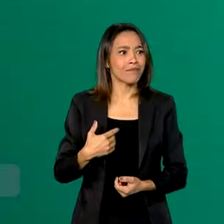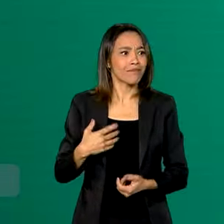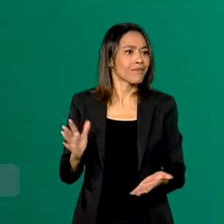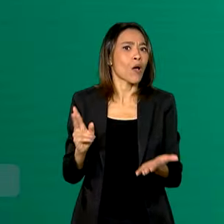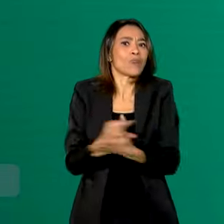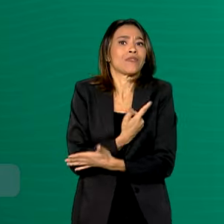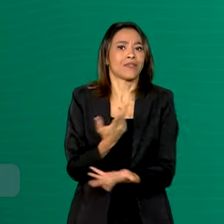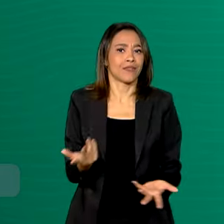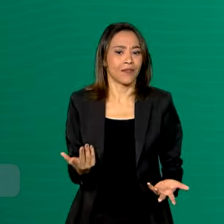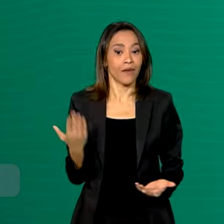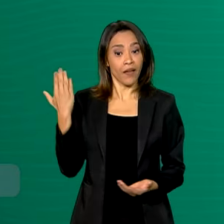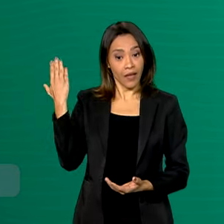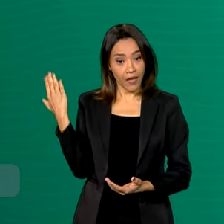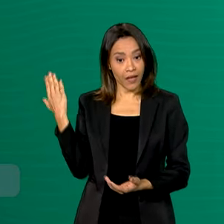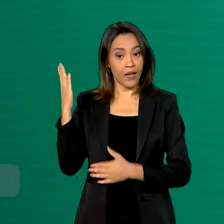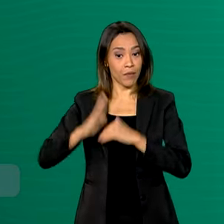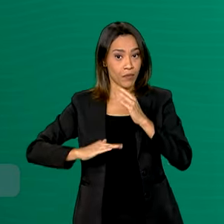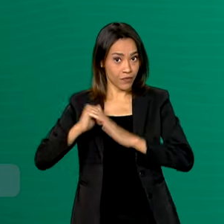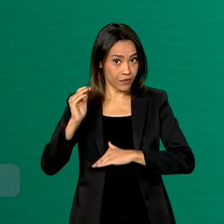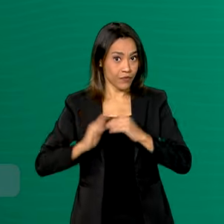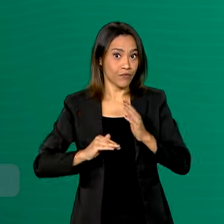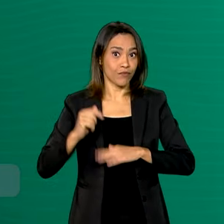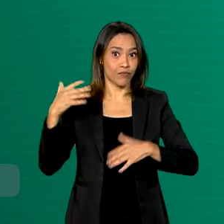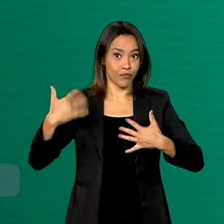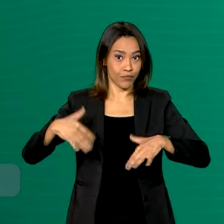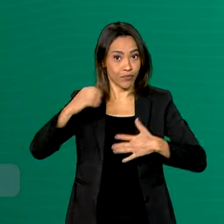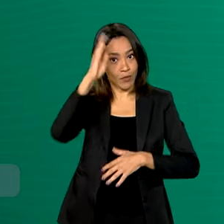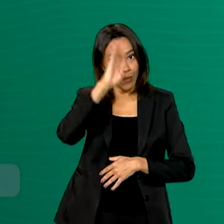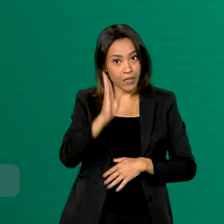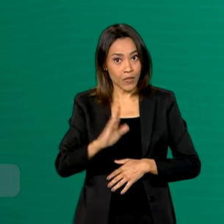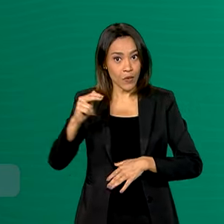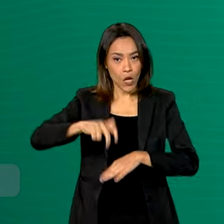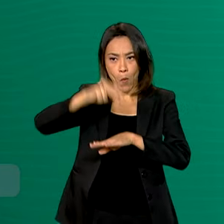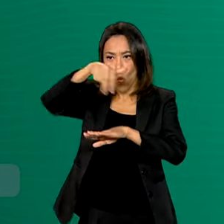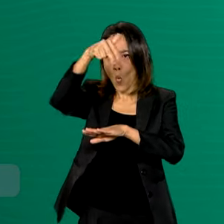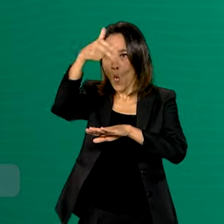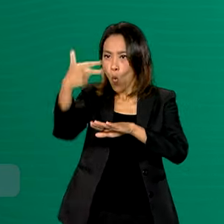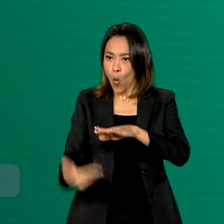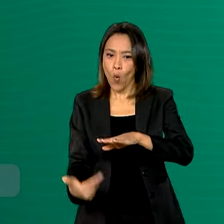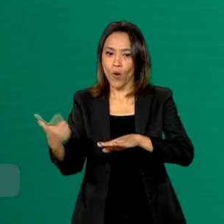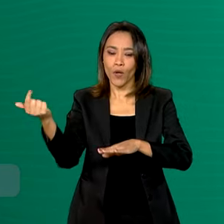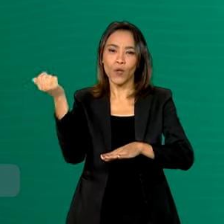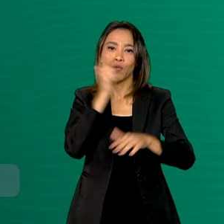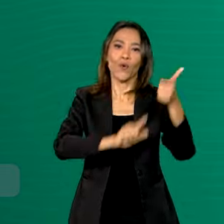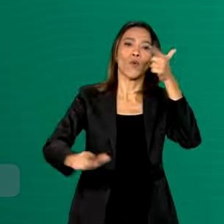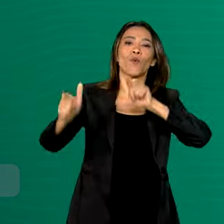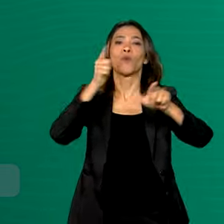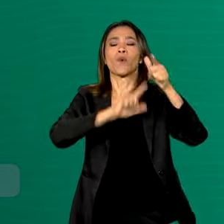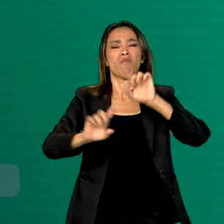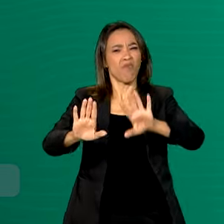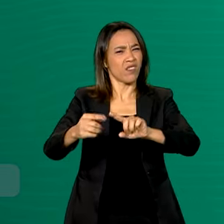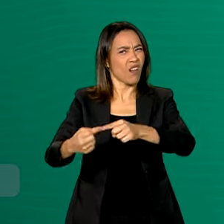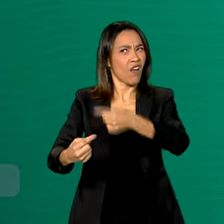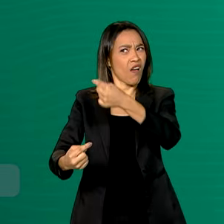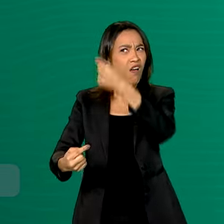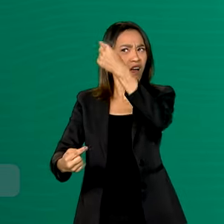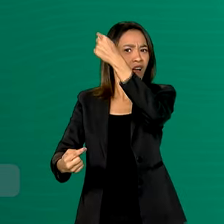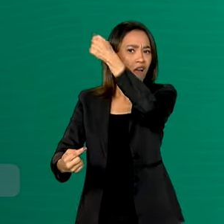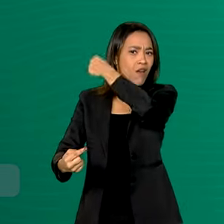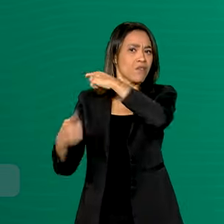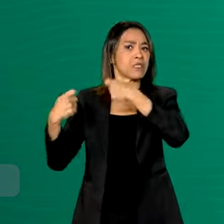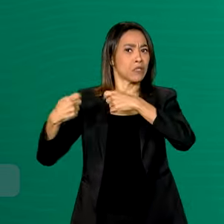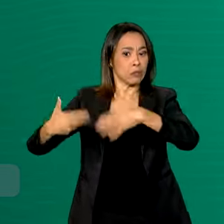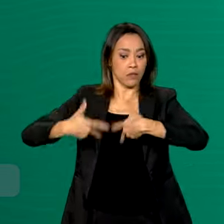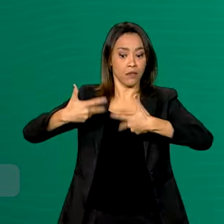atleta da Seleção Brasileira de Saltos Ornamentais hoje coleciona vitórias, mas lá atrás precisou de um